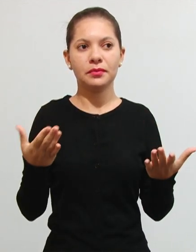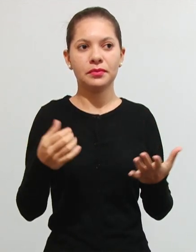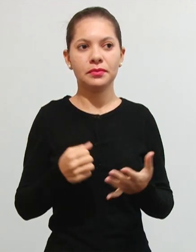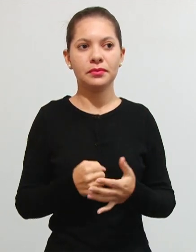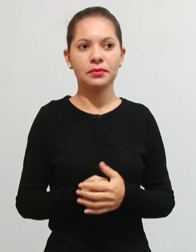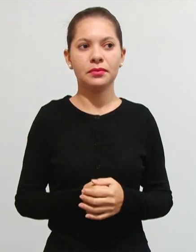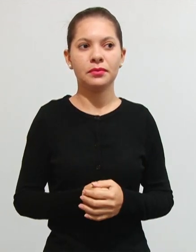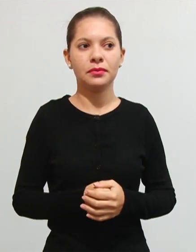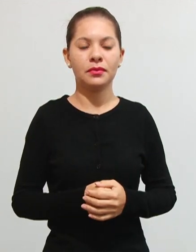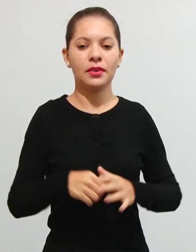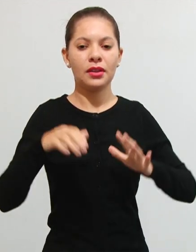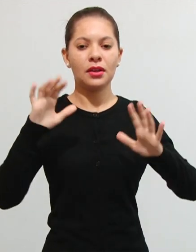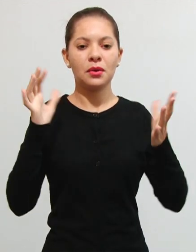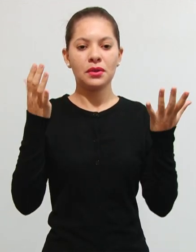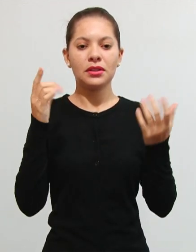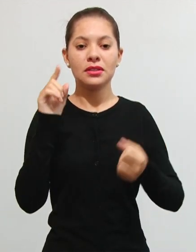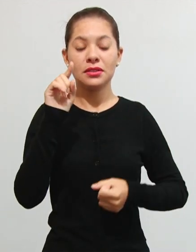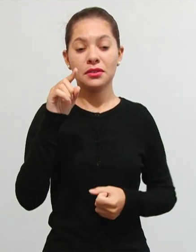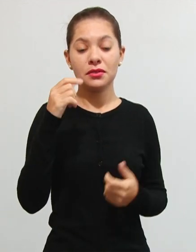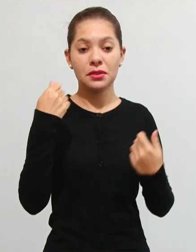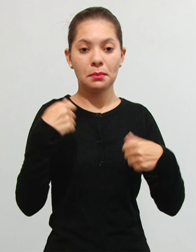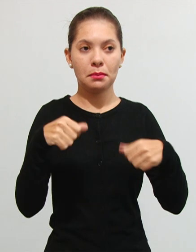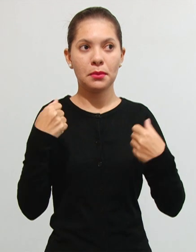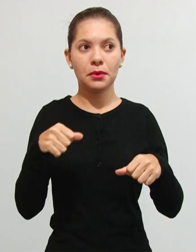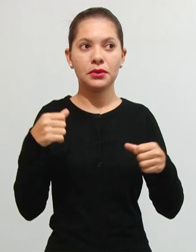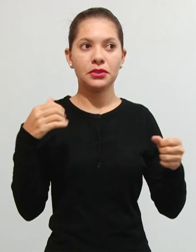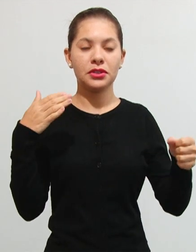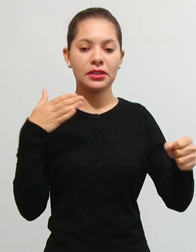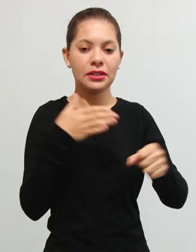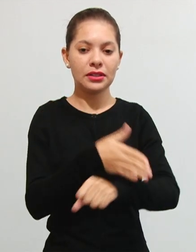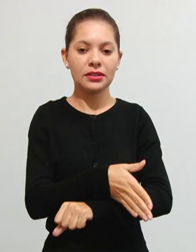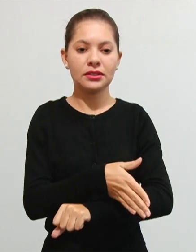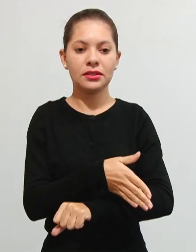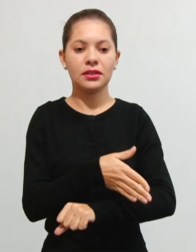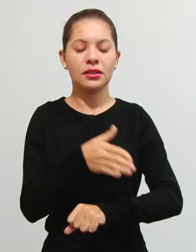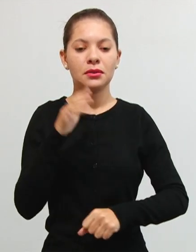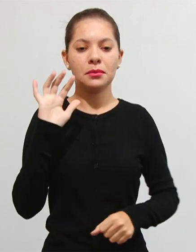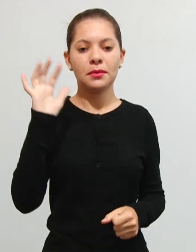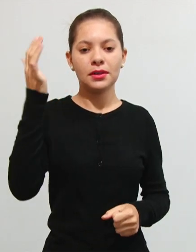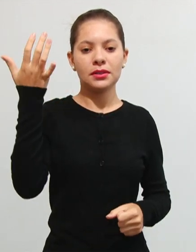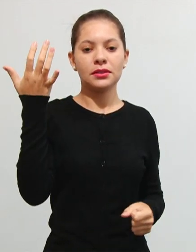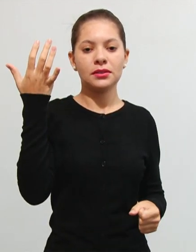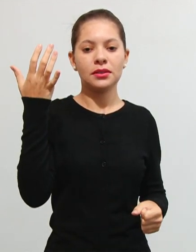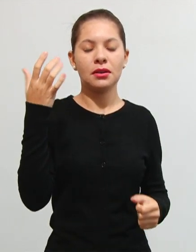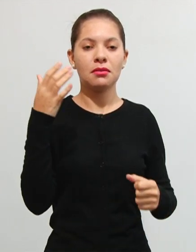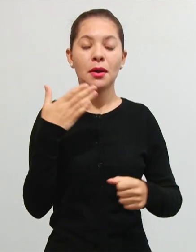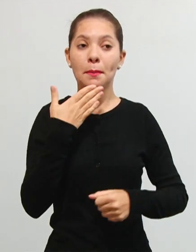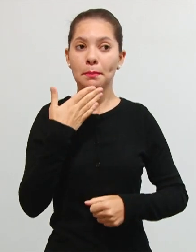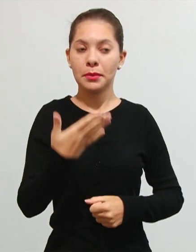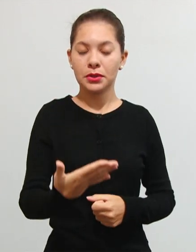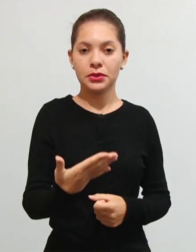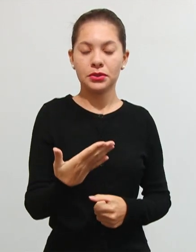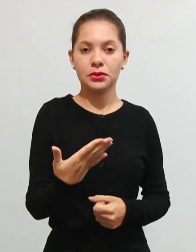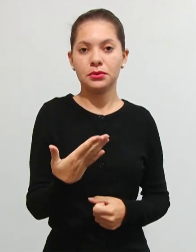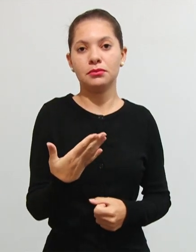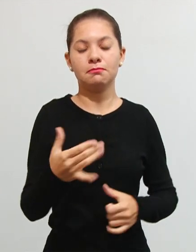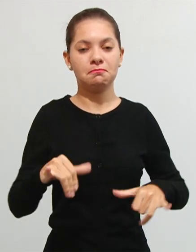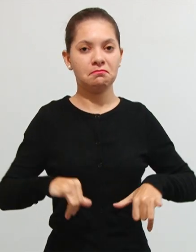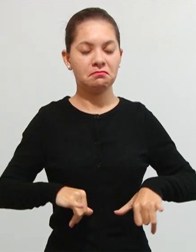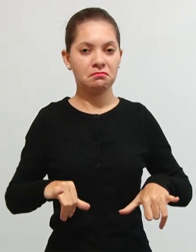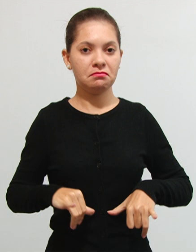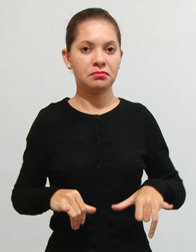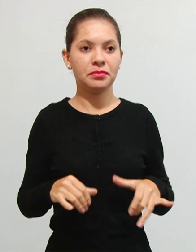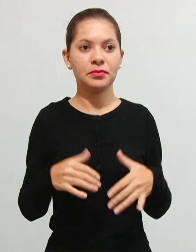acontecer isso você pode estar entrando com uma ingressando com uma ação para estar aí pedindo esse ressarcimento do teu prejuízo